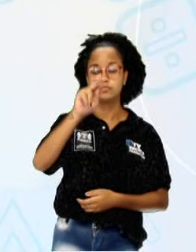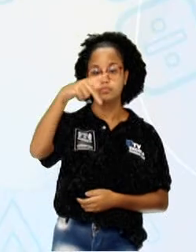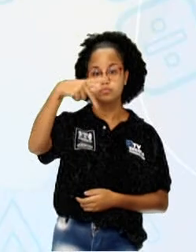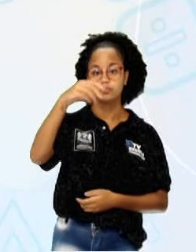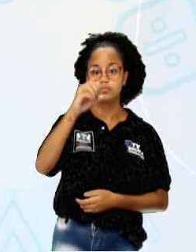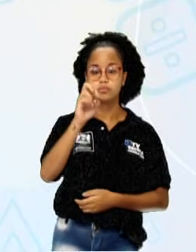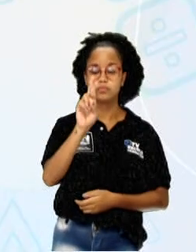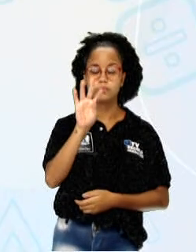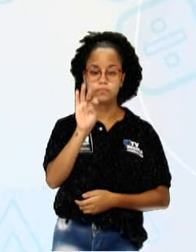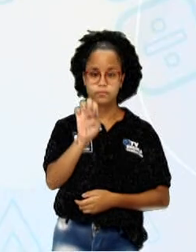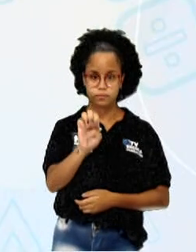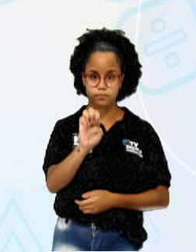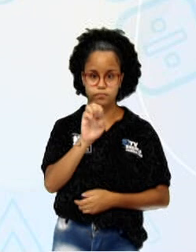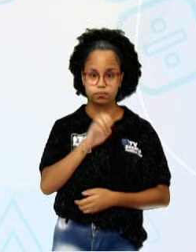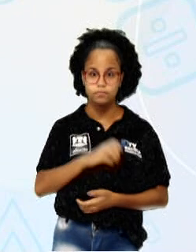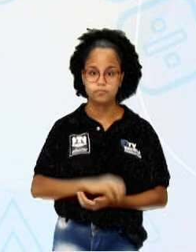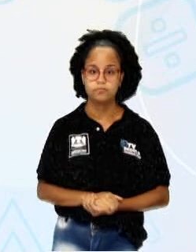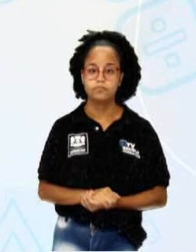O suporte.